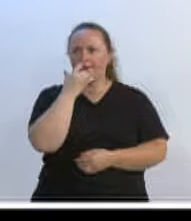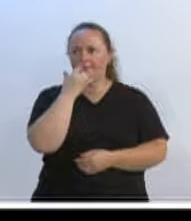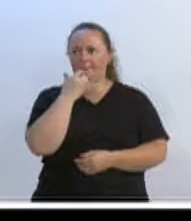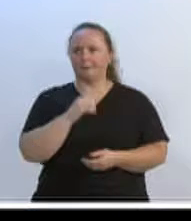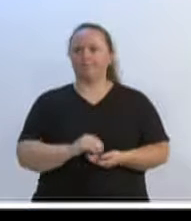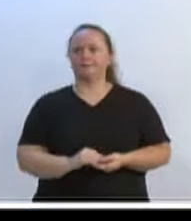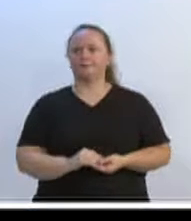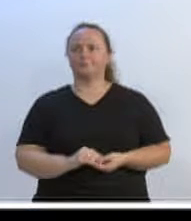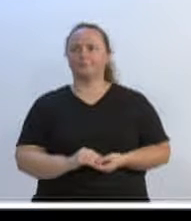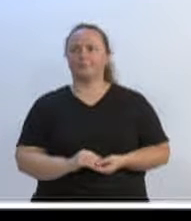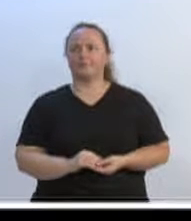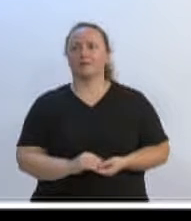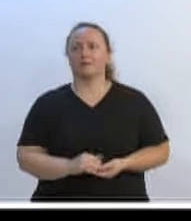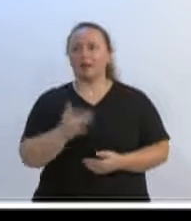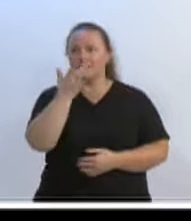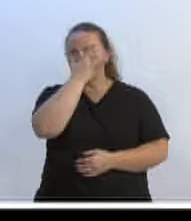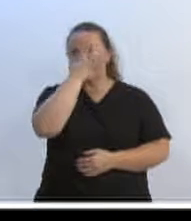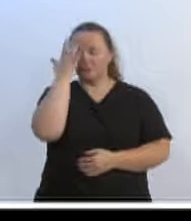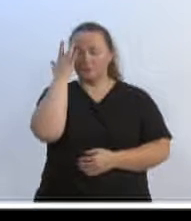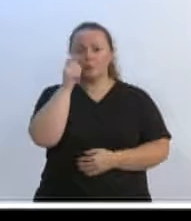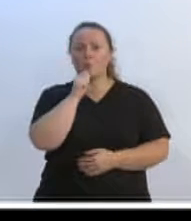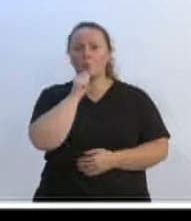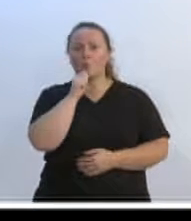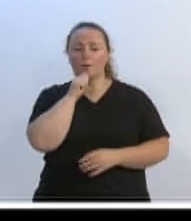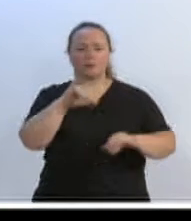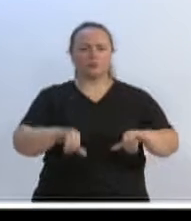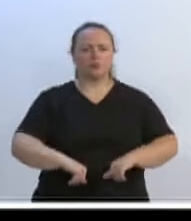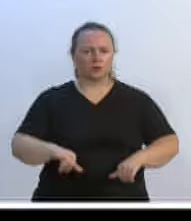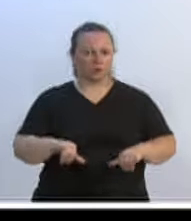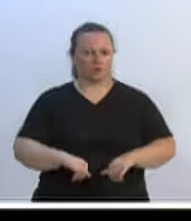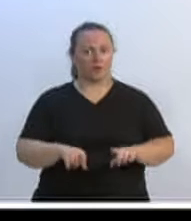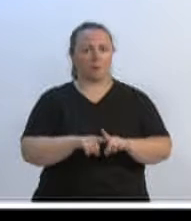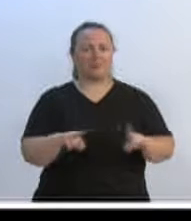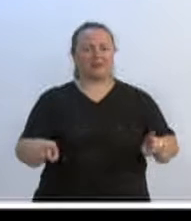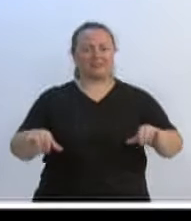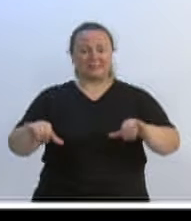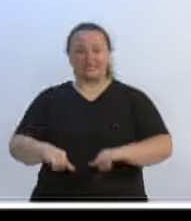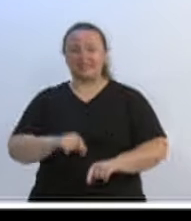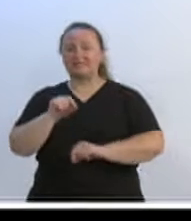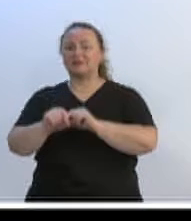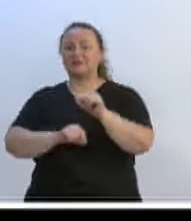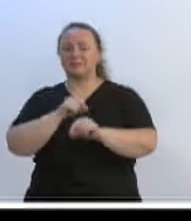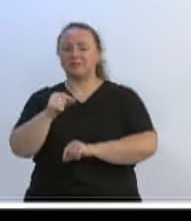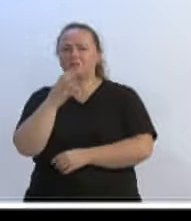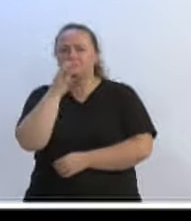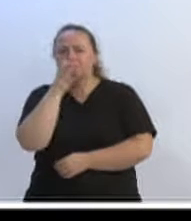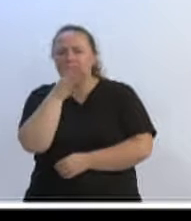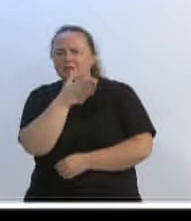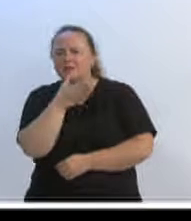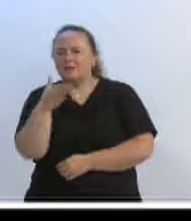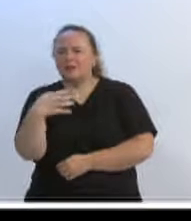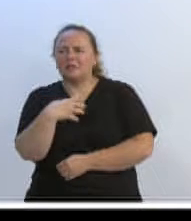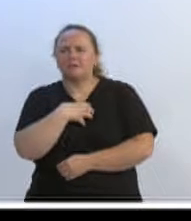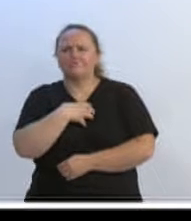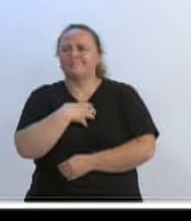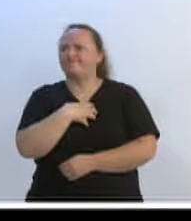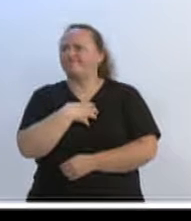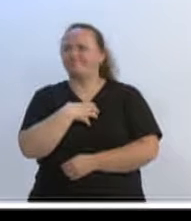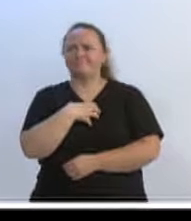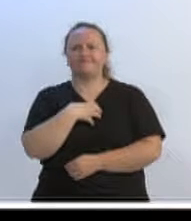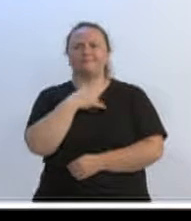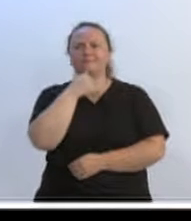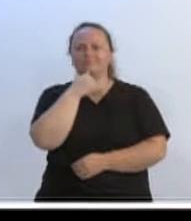diretamente, mas sofreu acompanhando, vendo as imagens, e realmente foi uma situação lamentável,